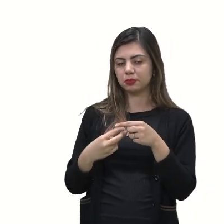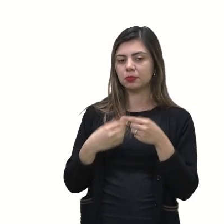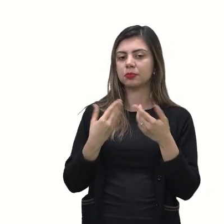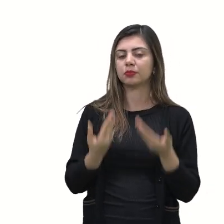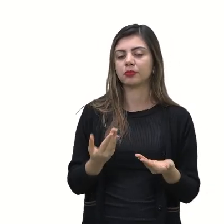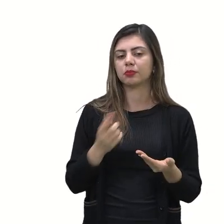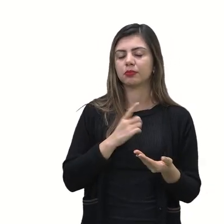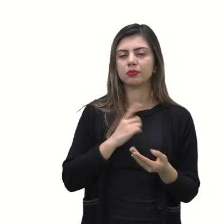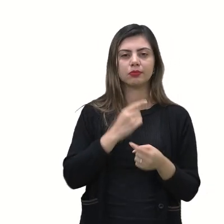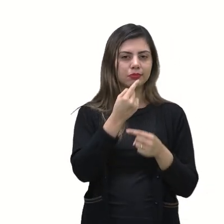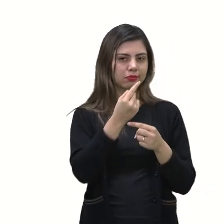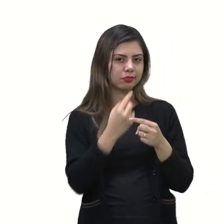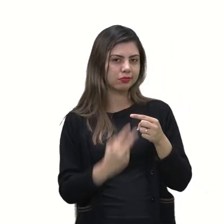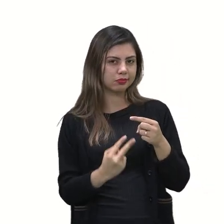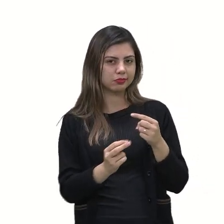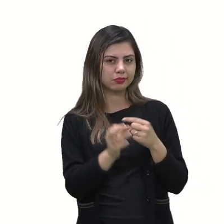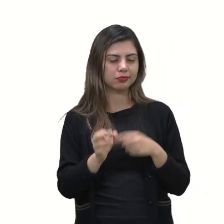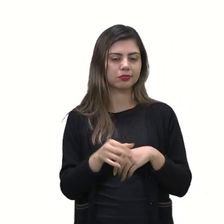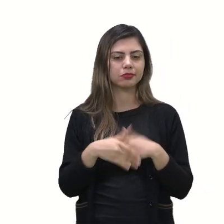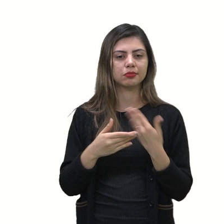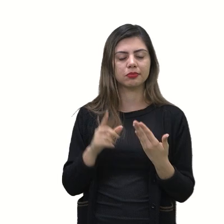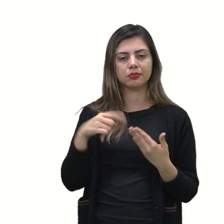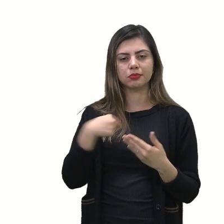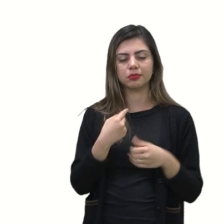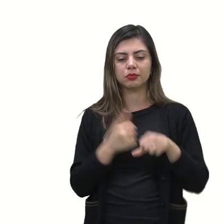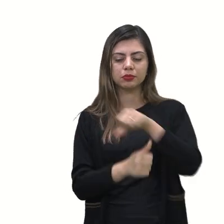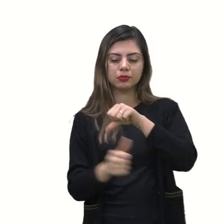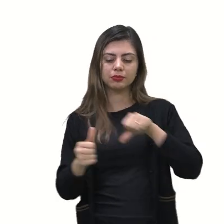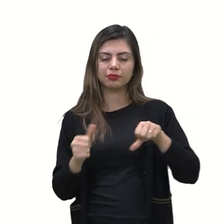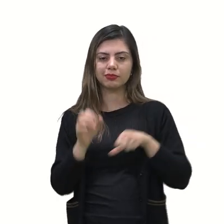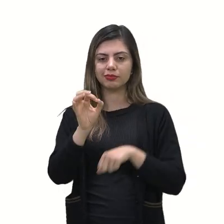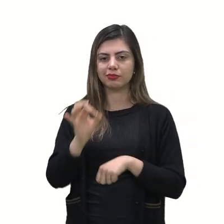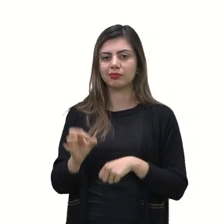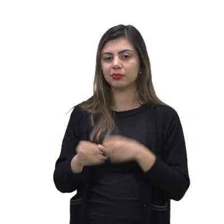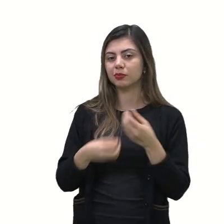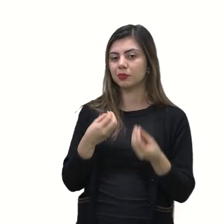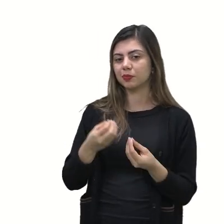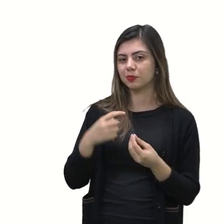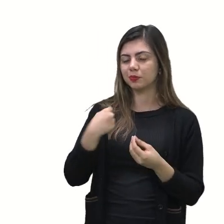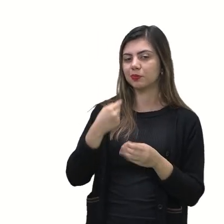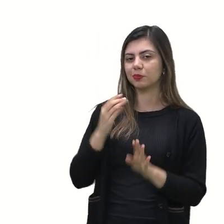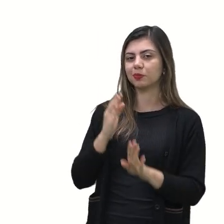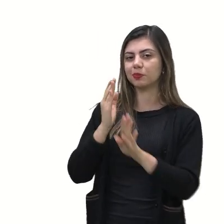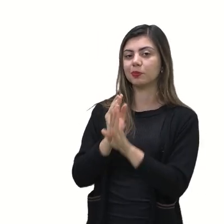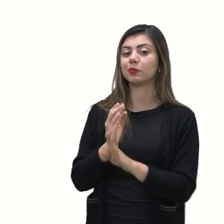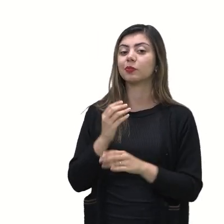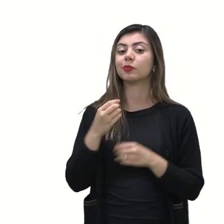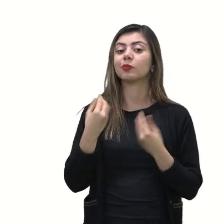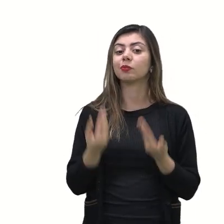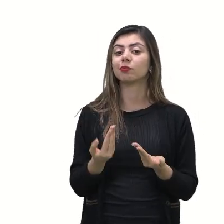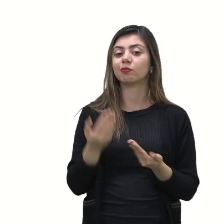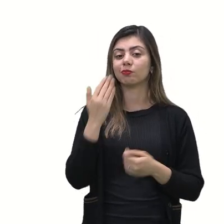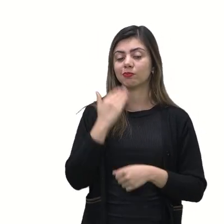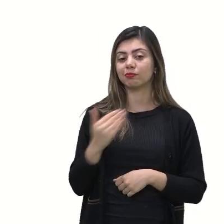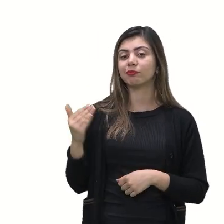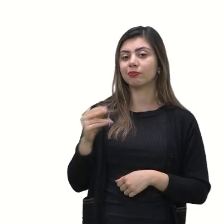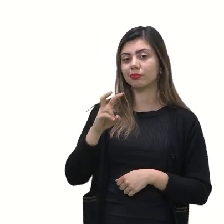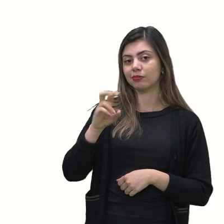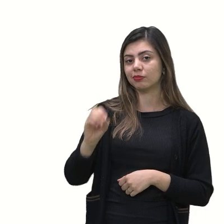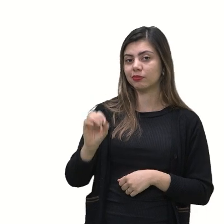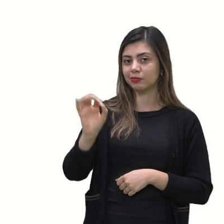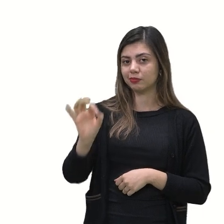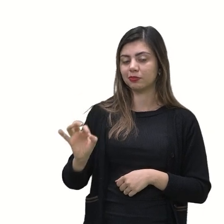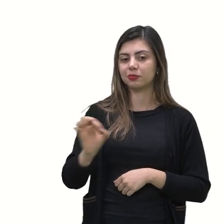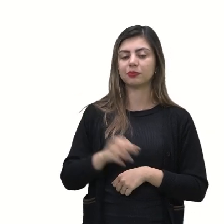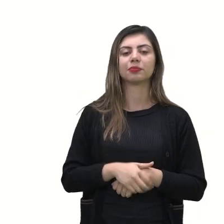tenho 1 sobre 2 ao transformar em porcentagem a gente vai ter então como resultado 50